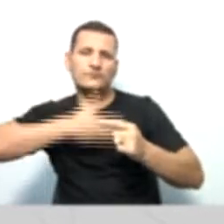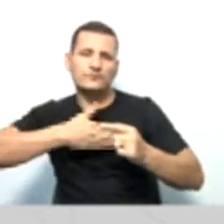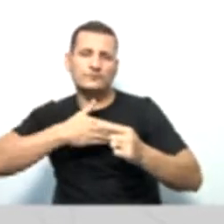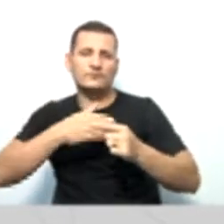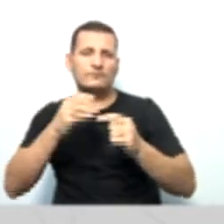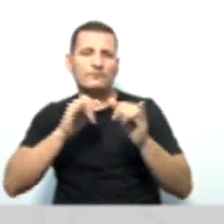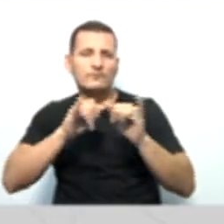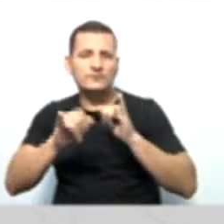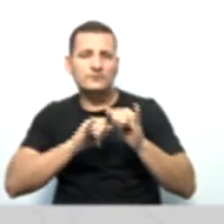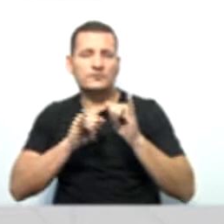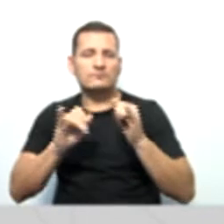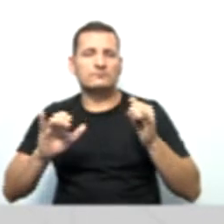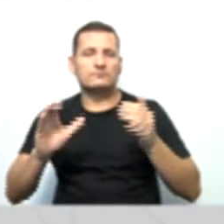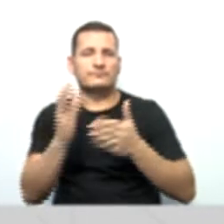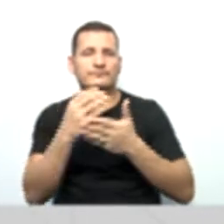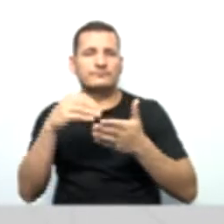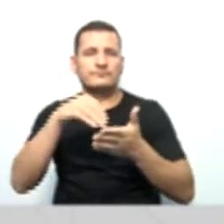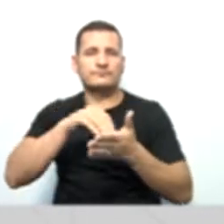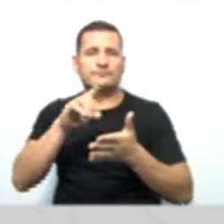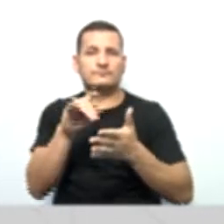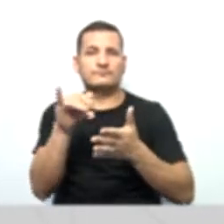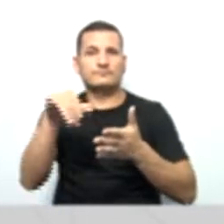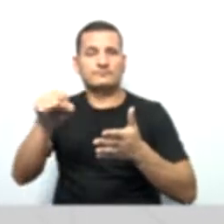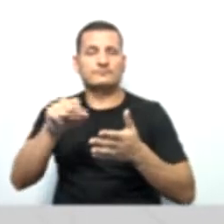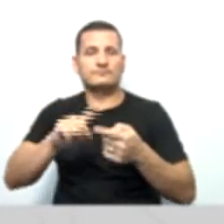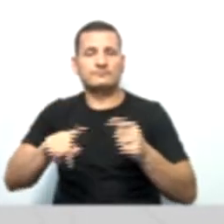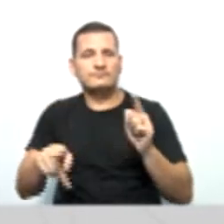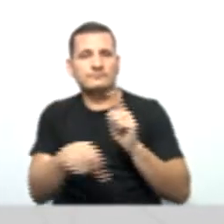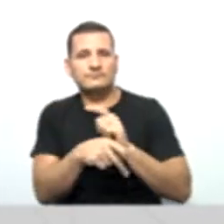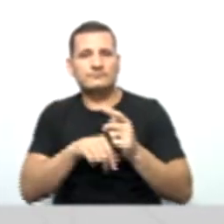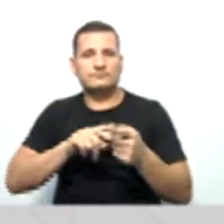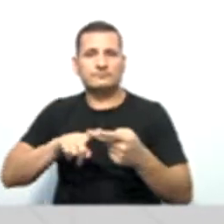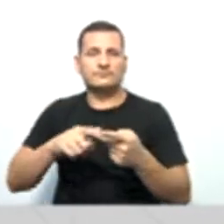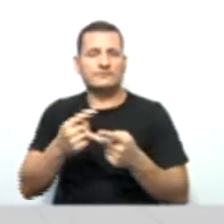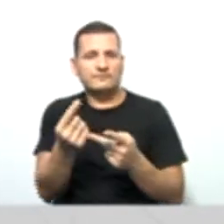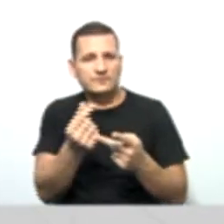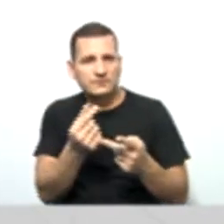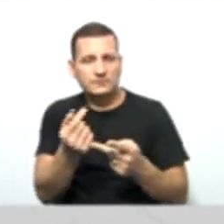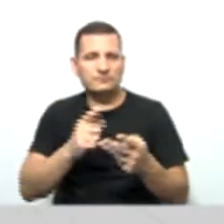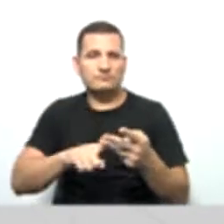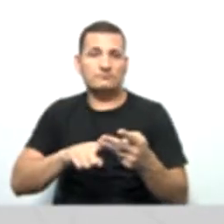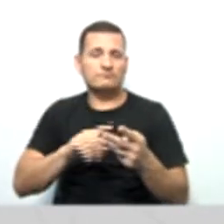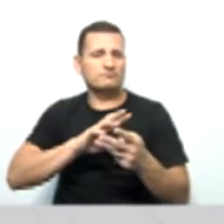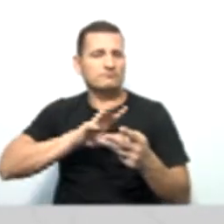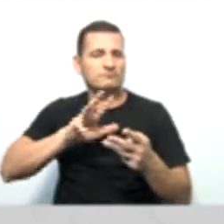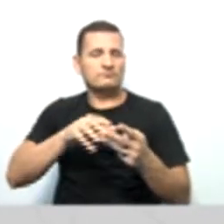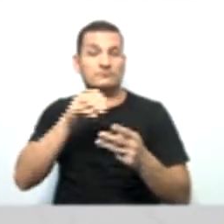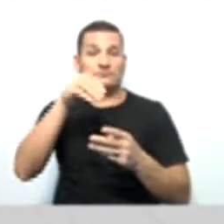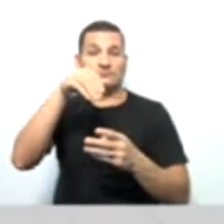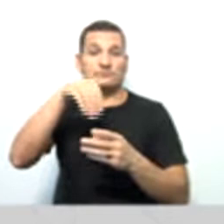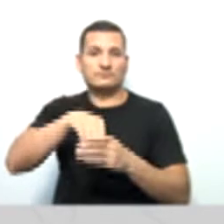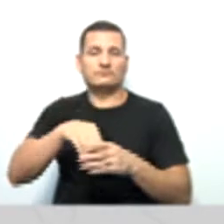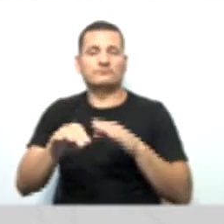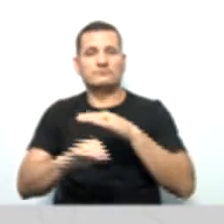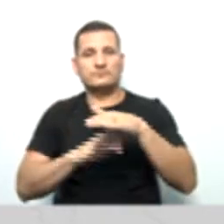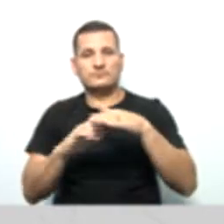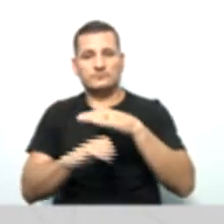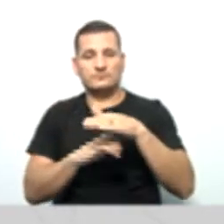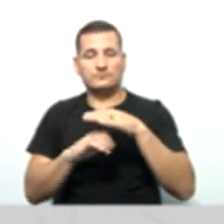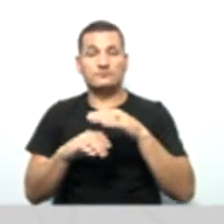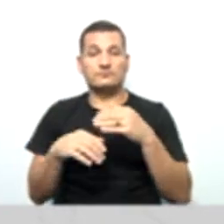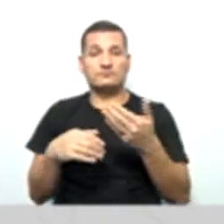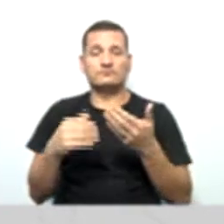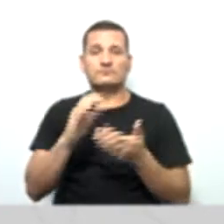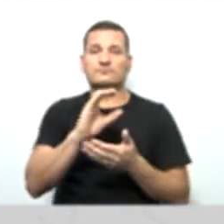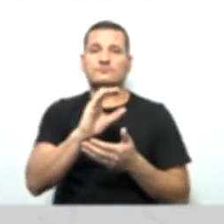patrimoniais financeiros apresentados no balanço da entidade né. Então, a cooperativa